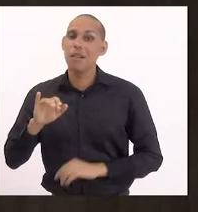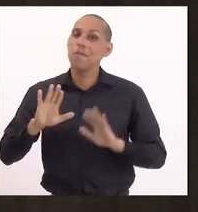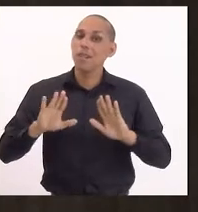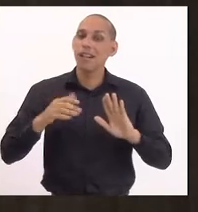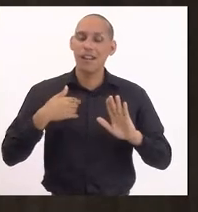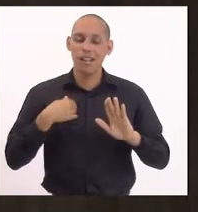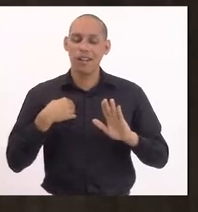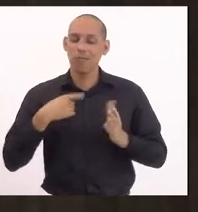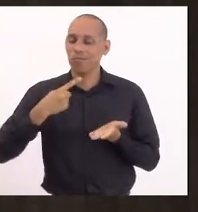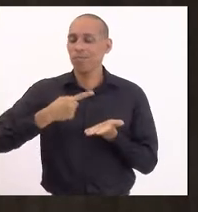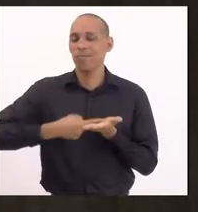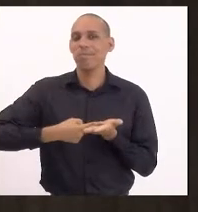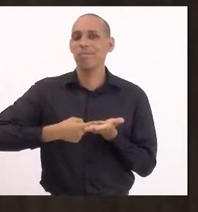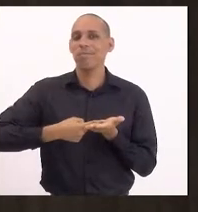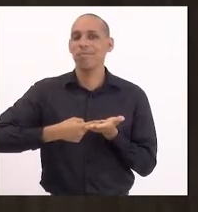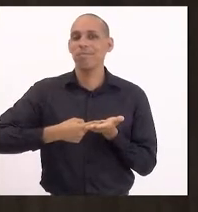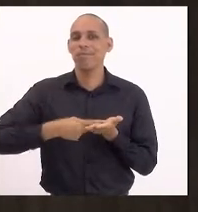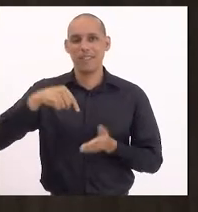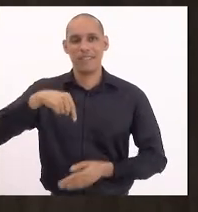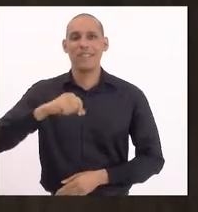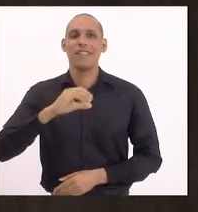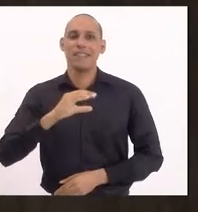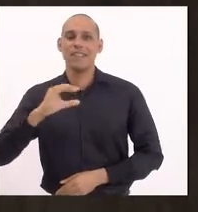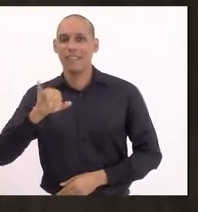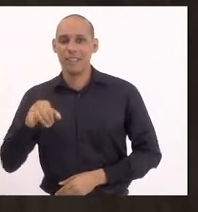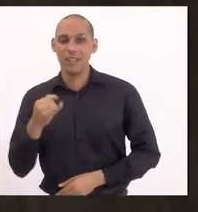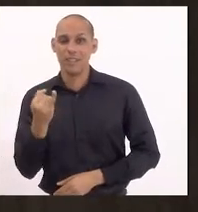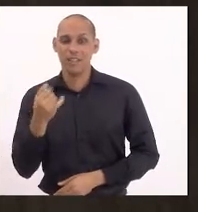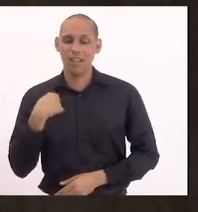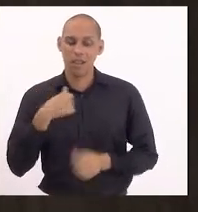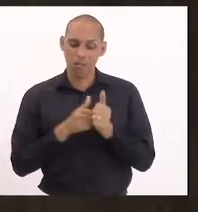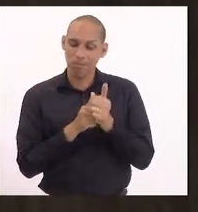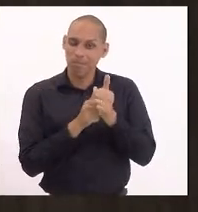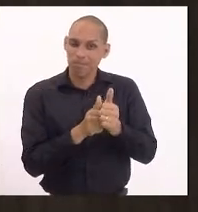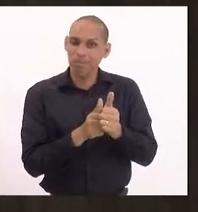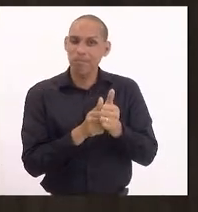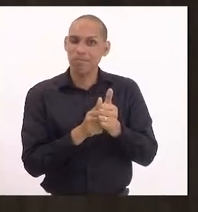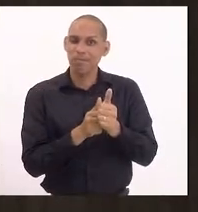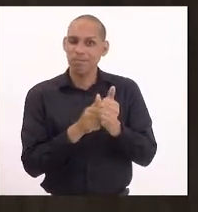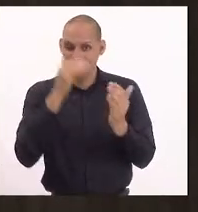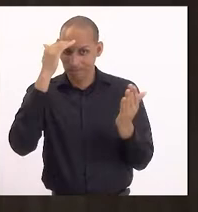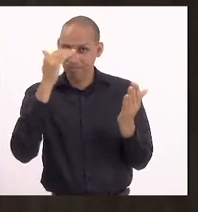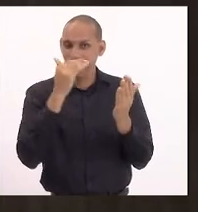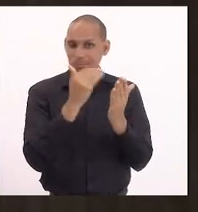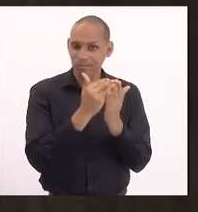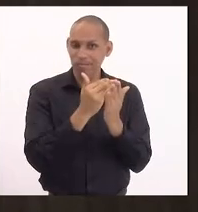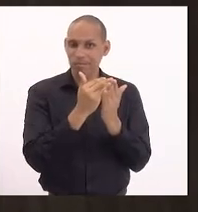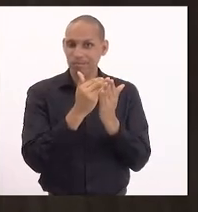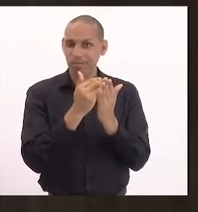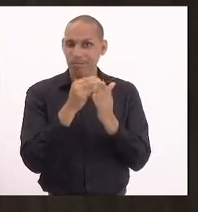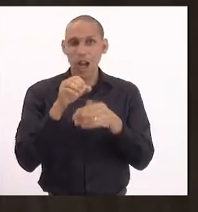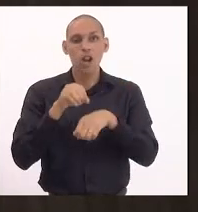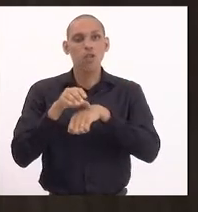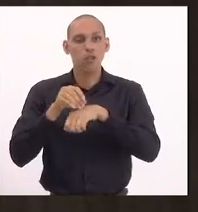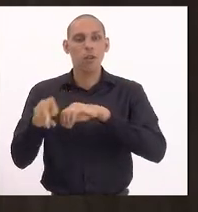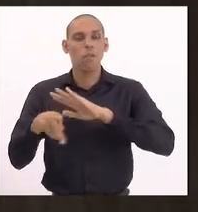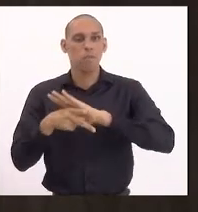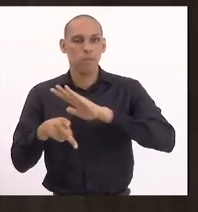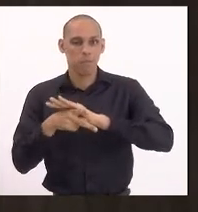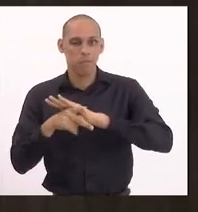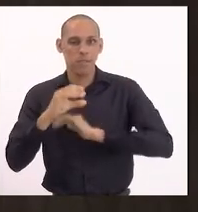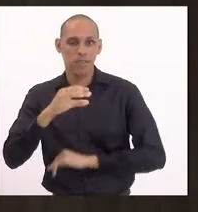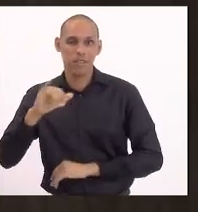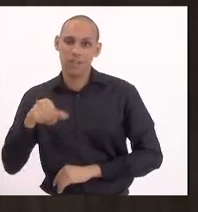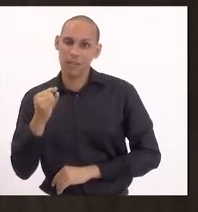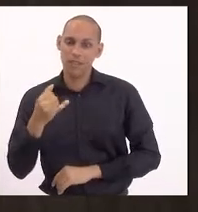aqui um compromisso na CCJ que seguiria a sugestão da CCJ. Então, como